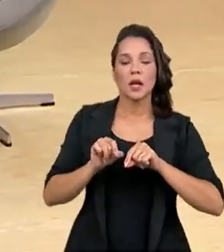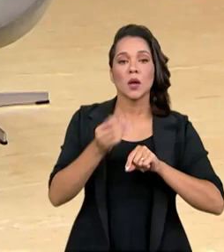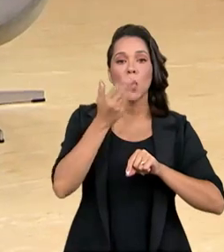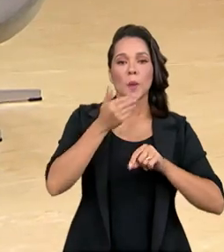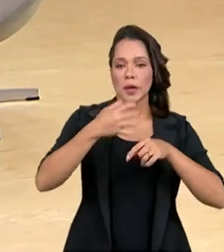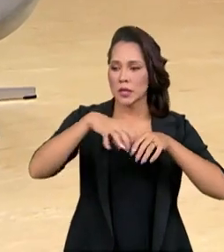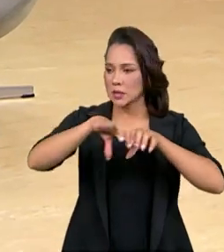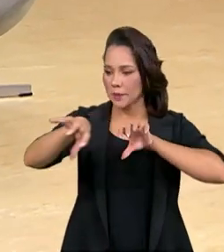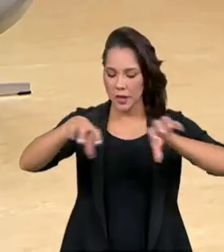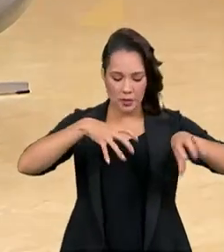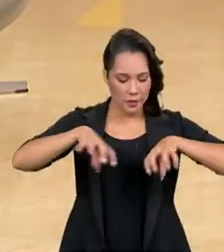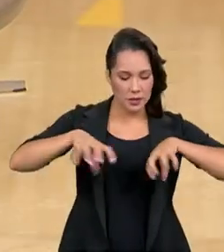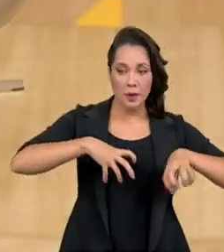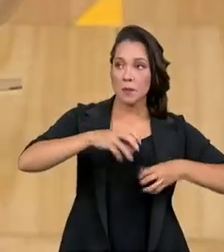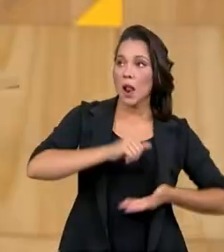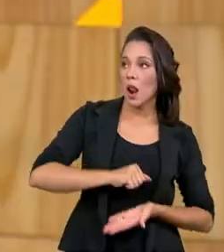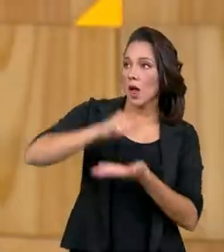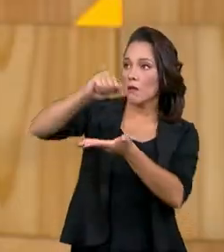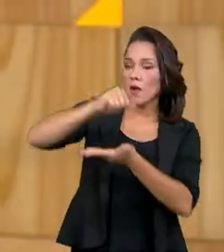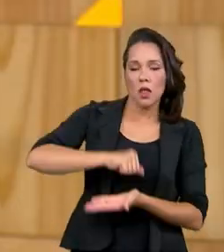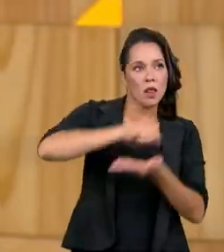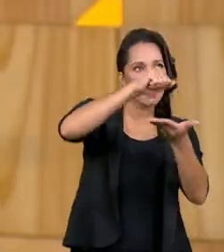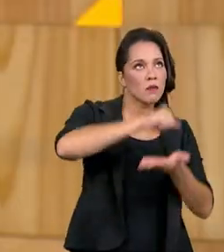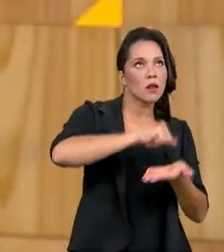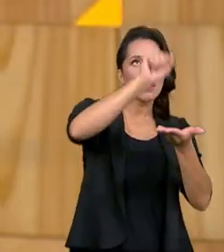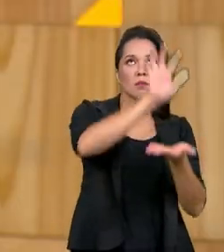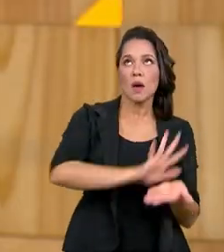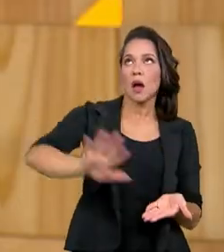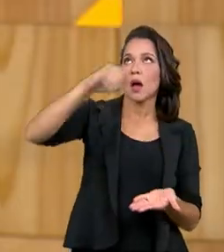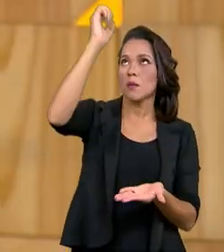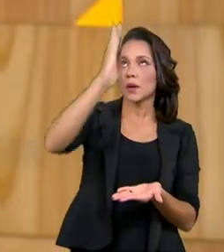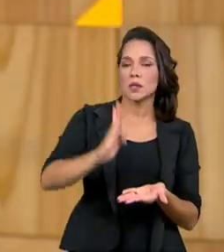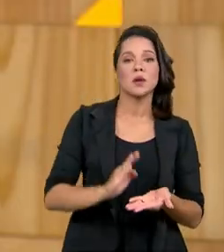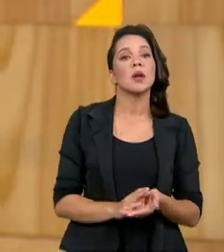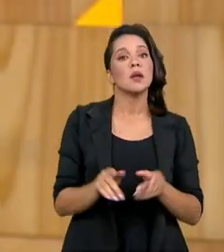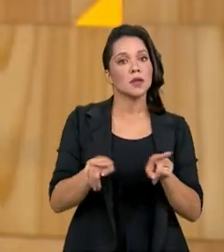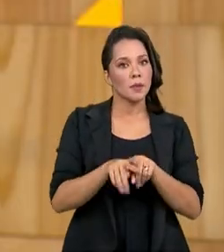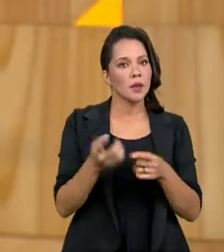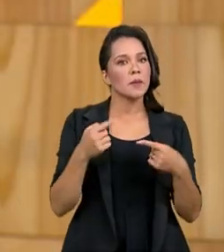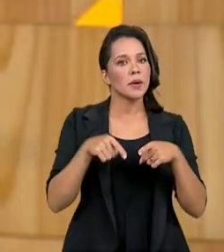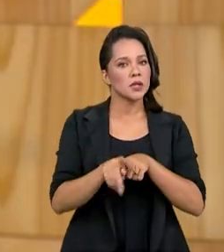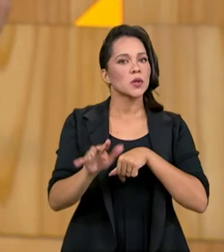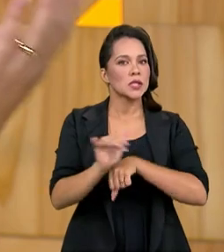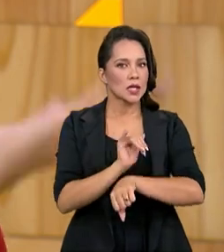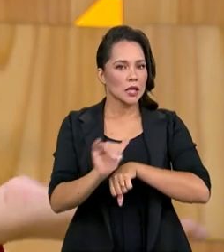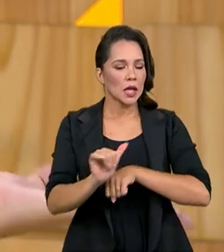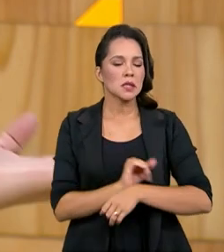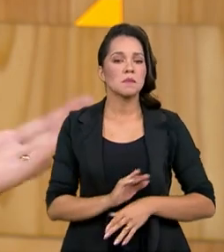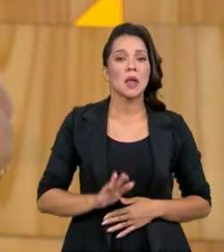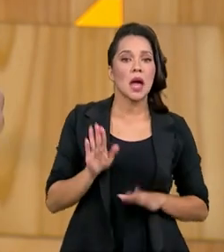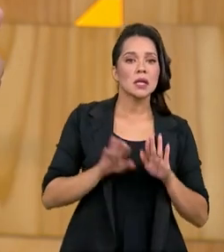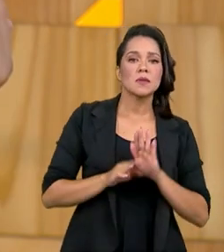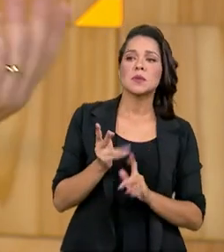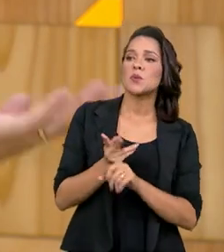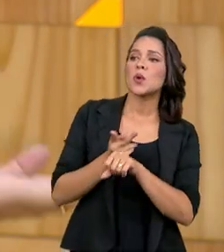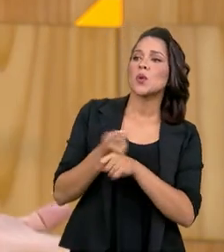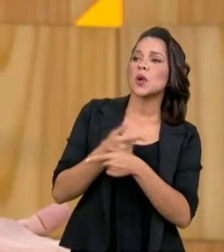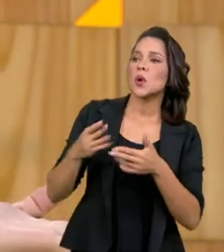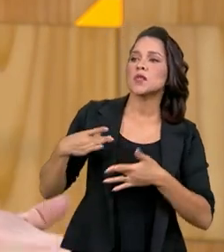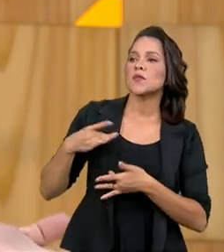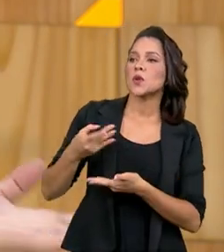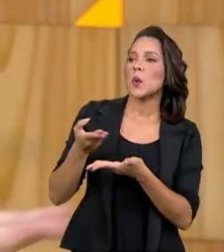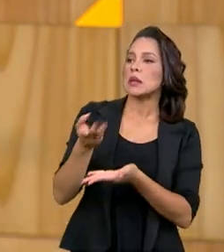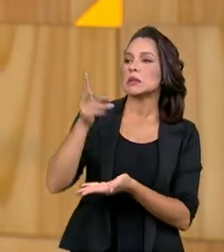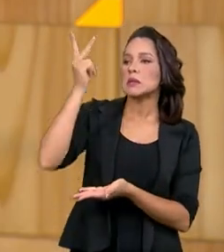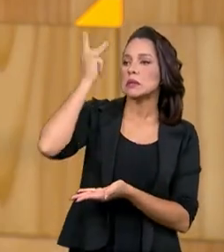itens para outras localidades, mas também temos parceiros de logística que muitas vezes buscam itens, por exemplo, que foram doados